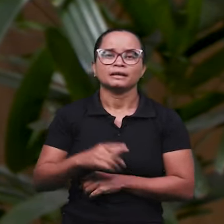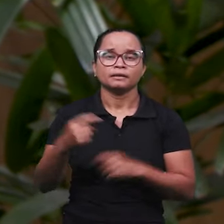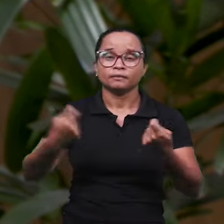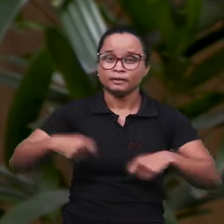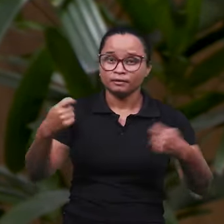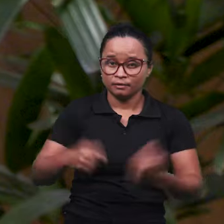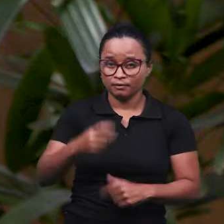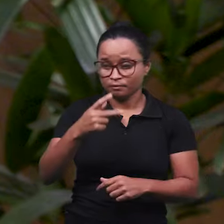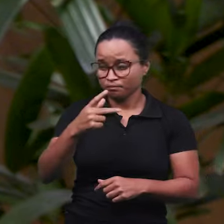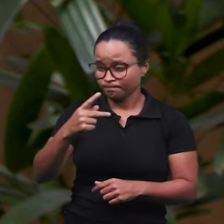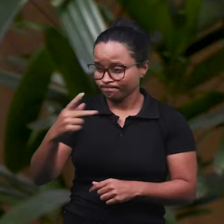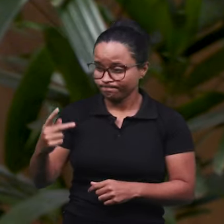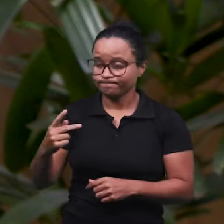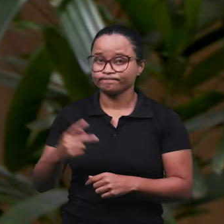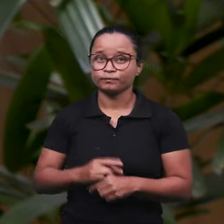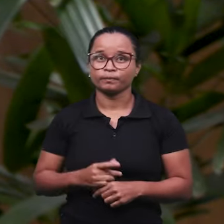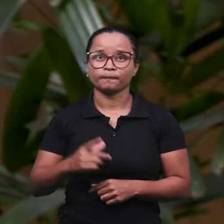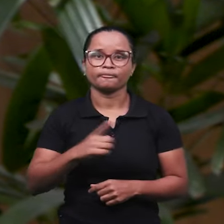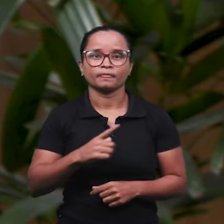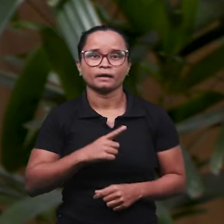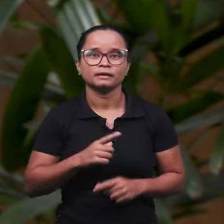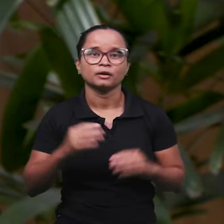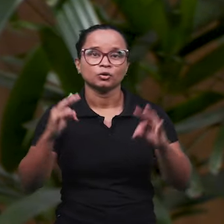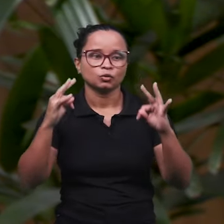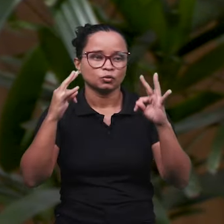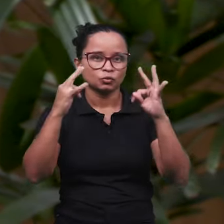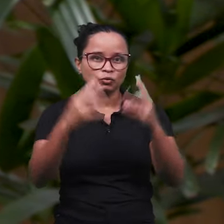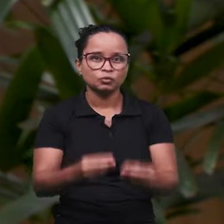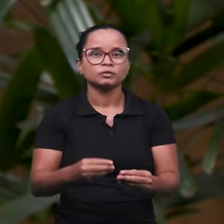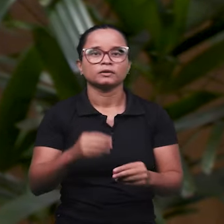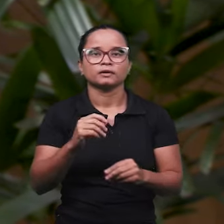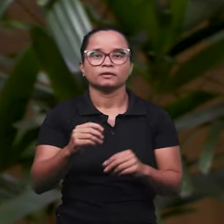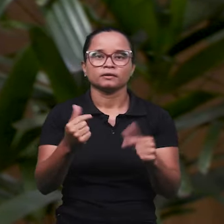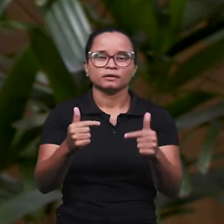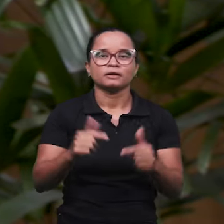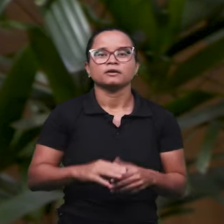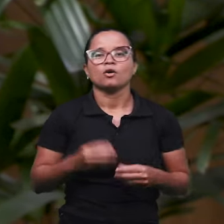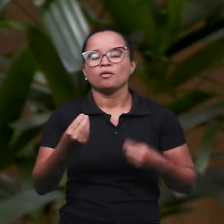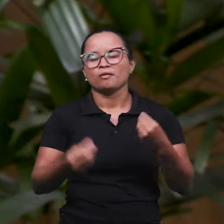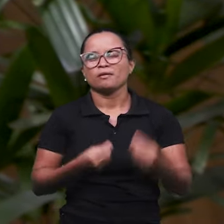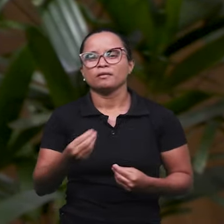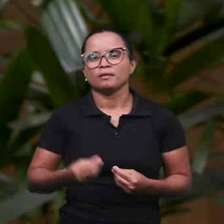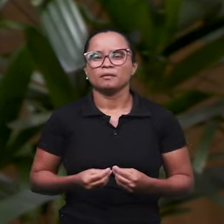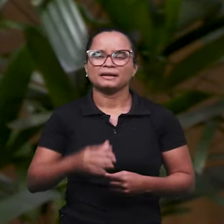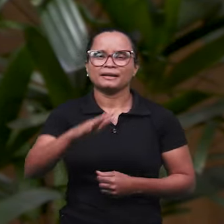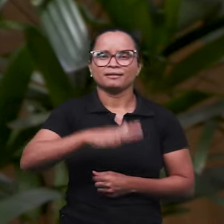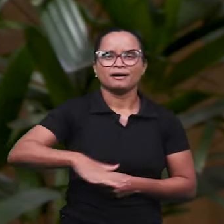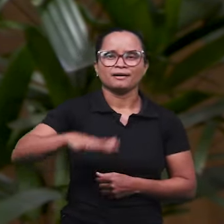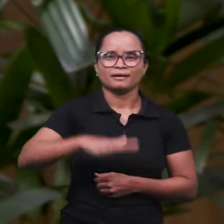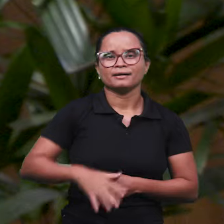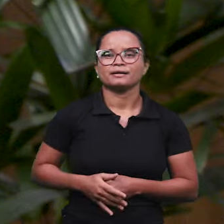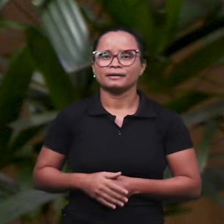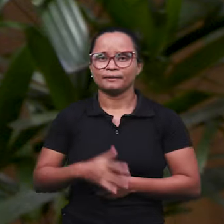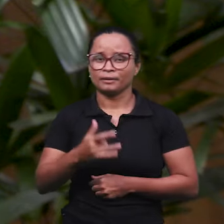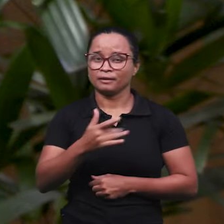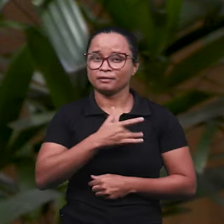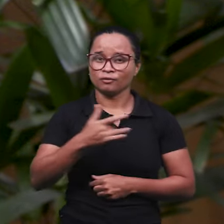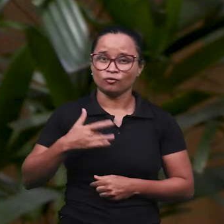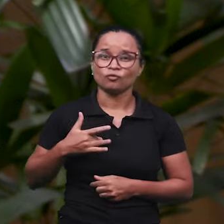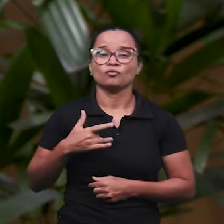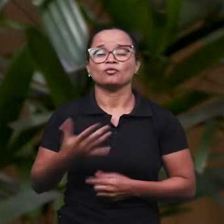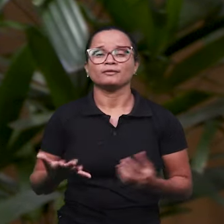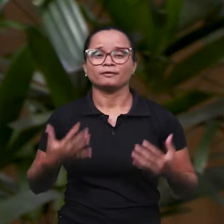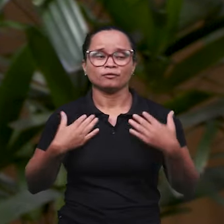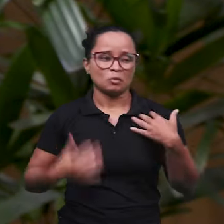né? Que ele precisa comprovar ali os agentes insalubres, seja biológico, físico, enfim. Tem que estar tudo ali. E aí,